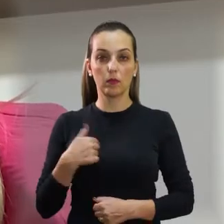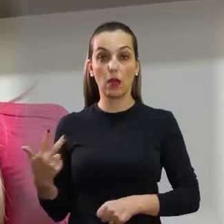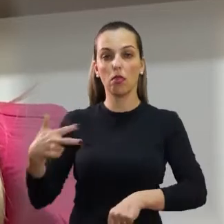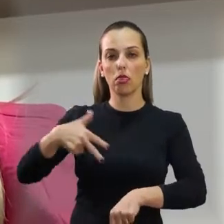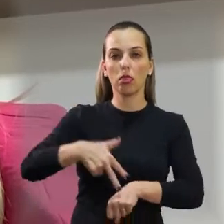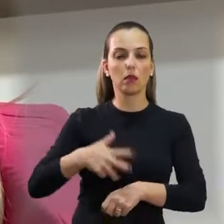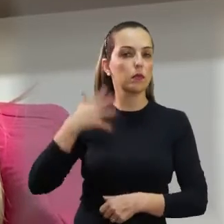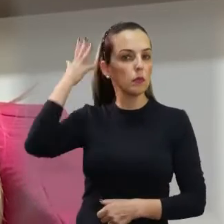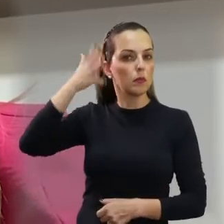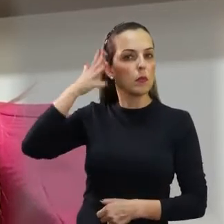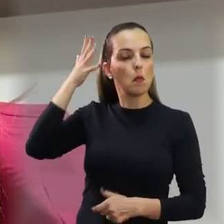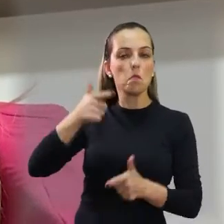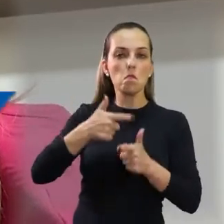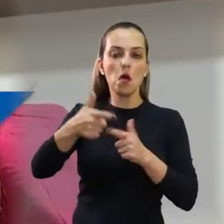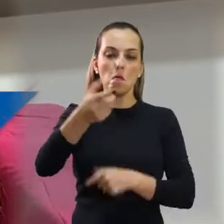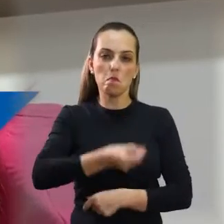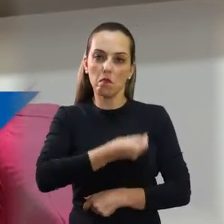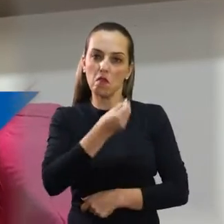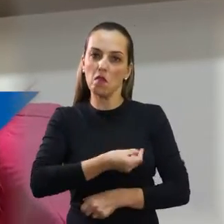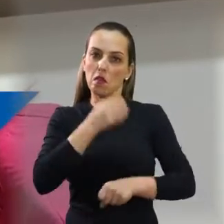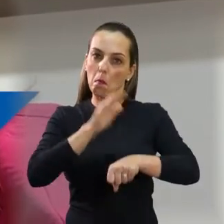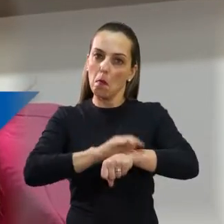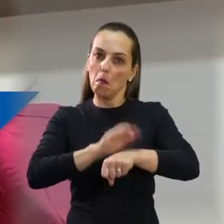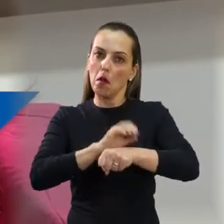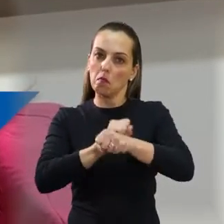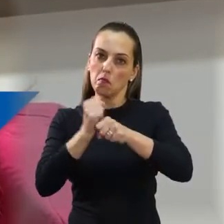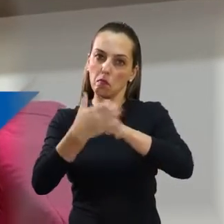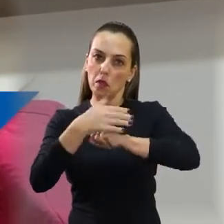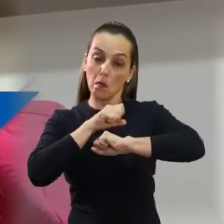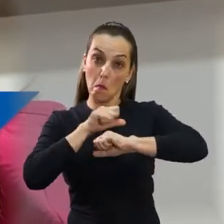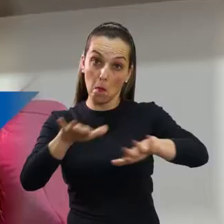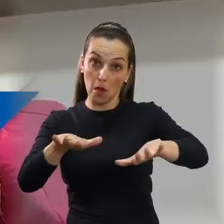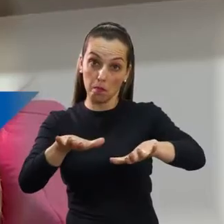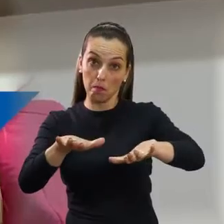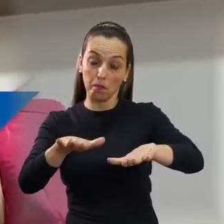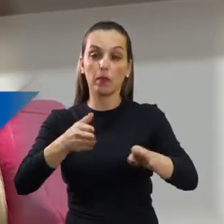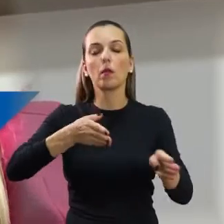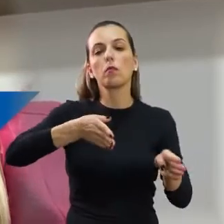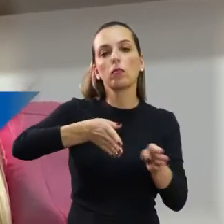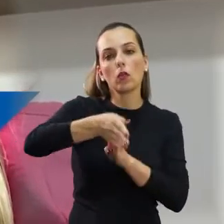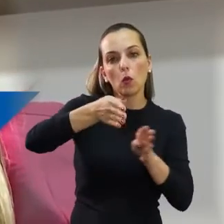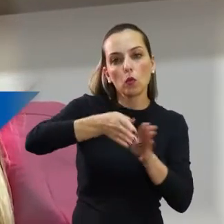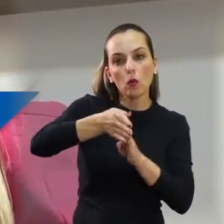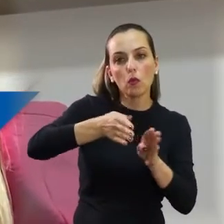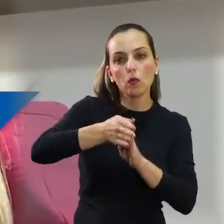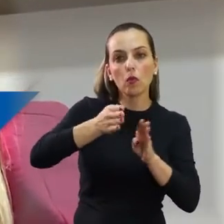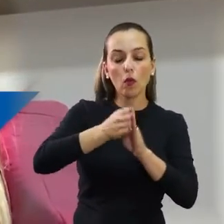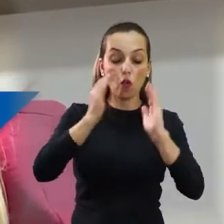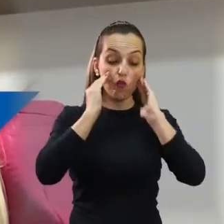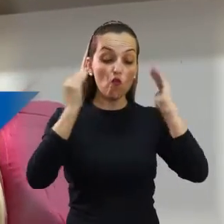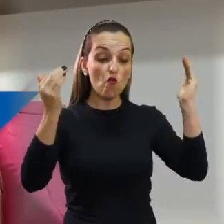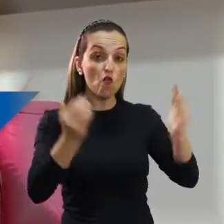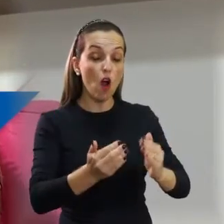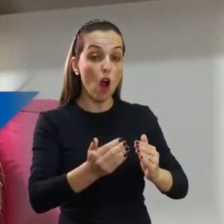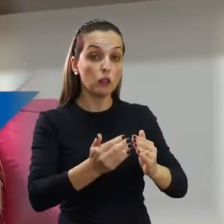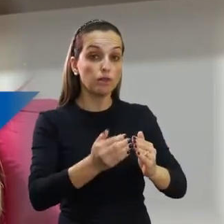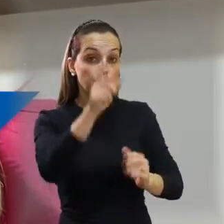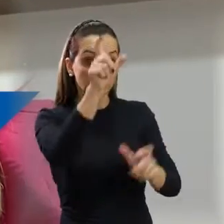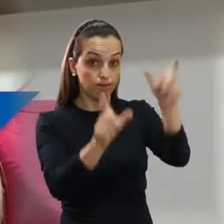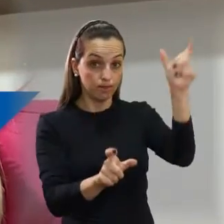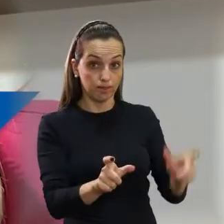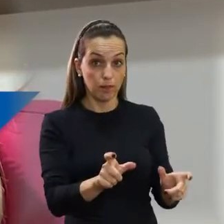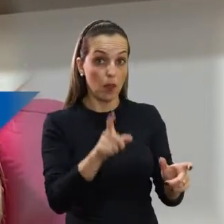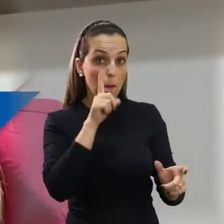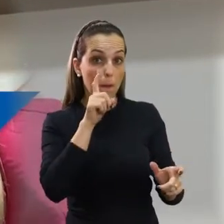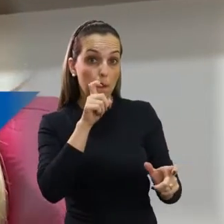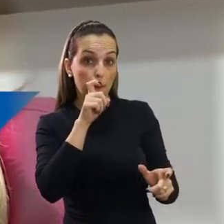Estou aqui para dar algumas informações relacionadas ao tal momento que estamos vivendo com a pandemia do novo coronavírus. E essas